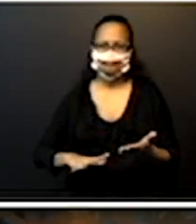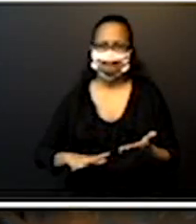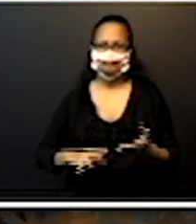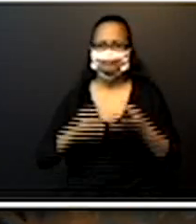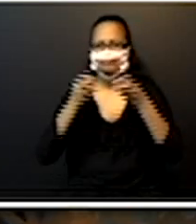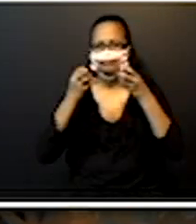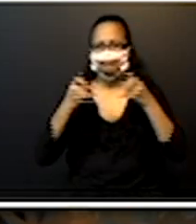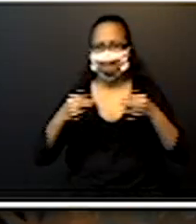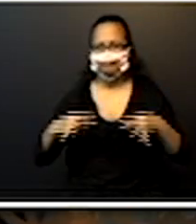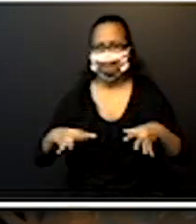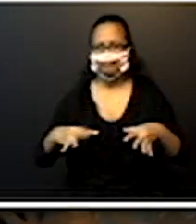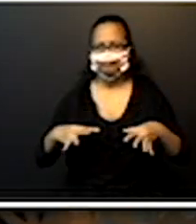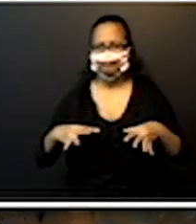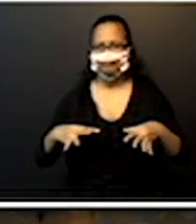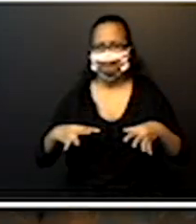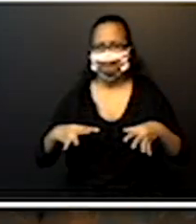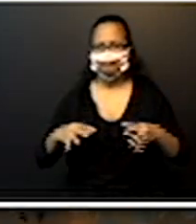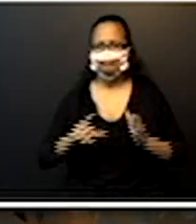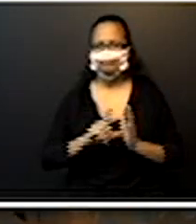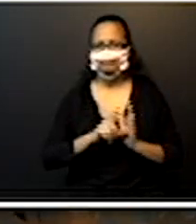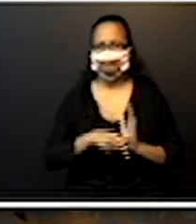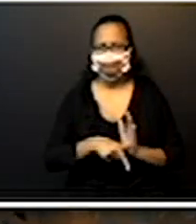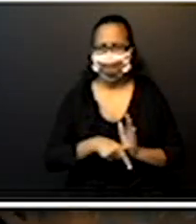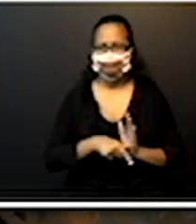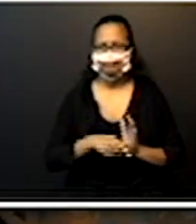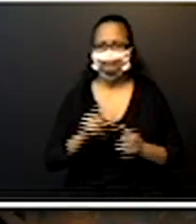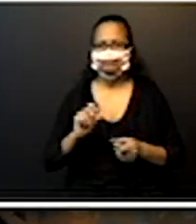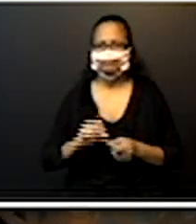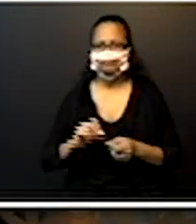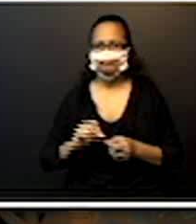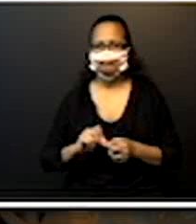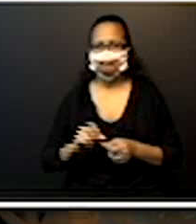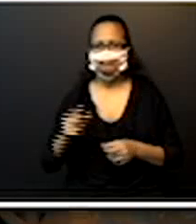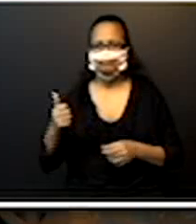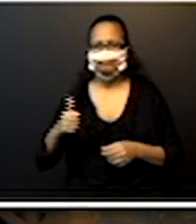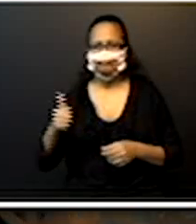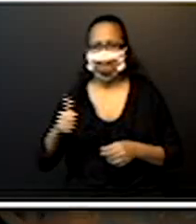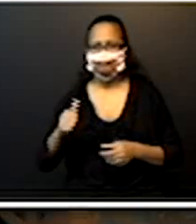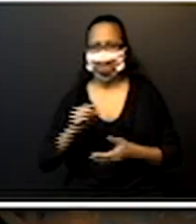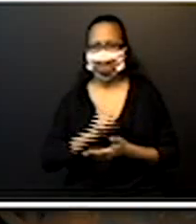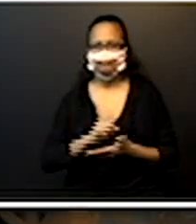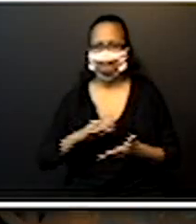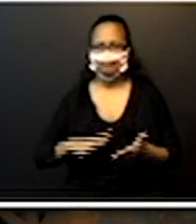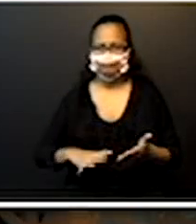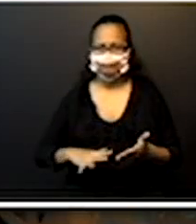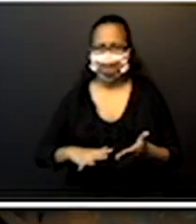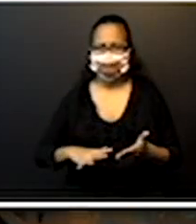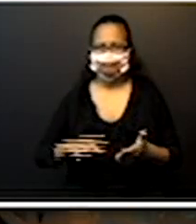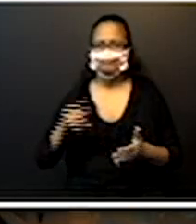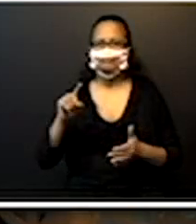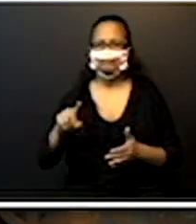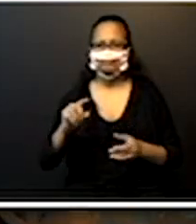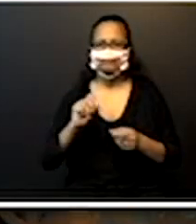explicativa, e depois que a gente fizer a primeira, vocês vão embora, vocês vão fazer sozinhos, tenho certeza,